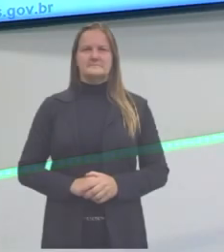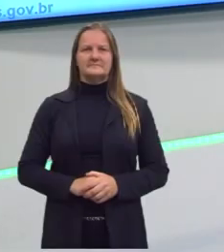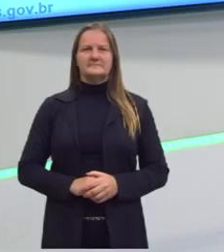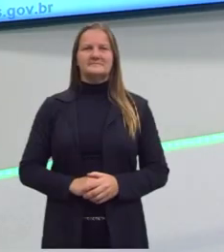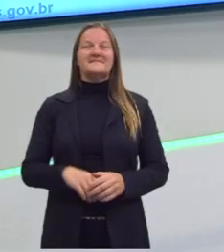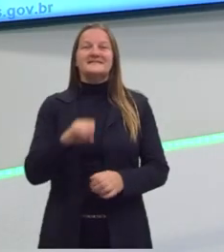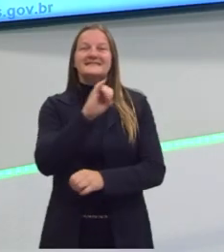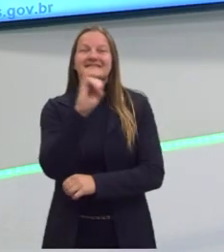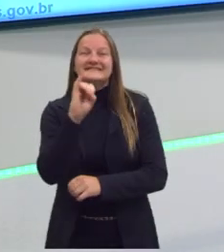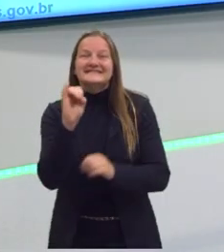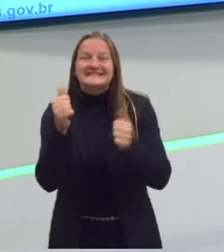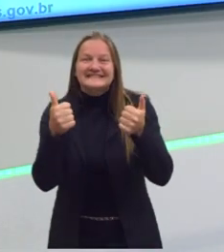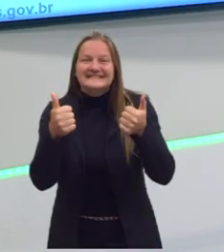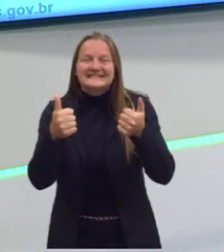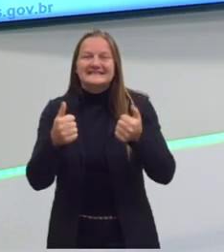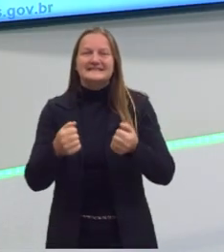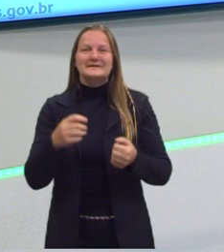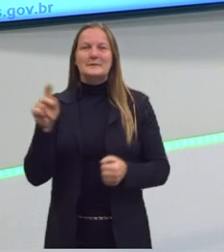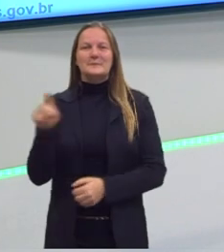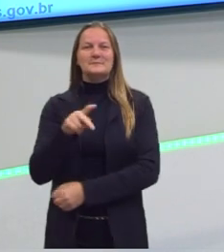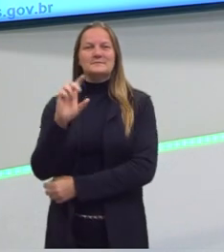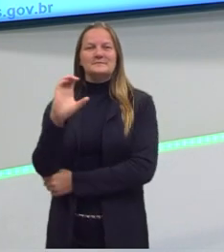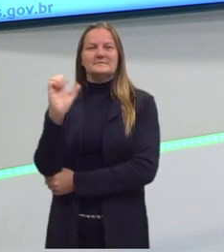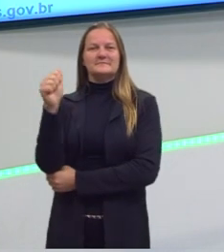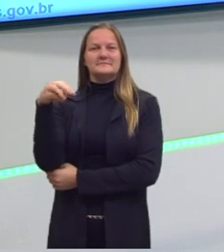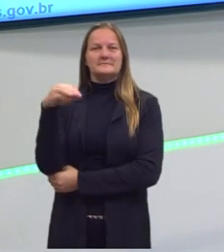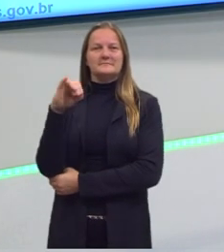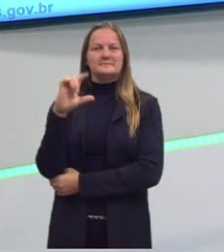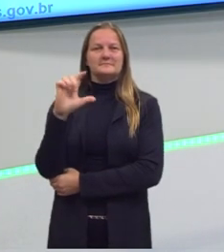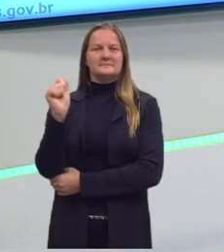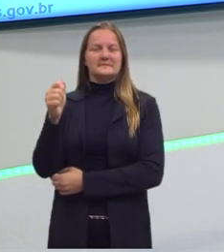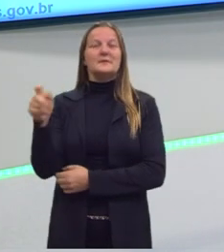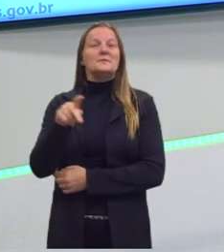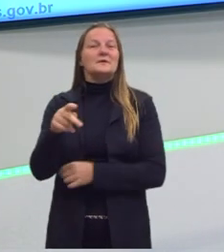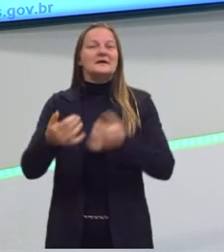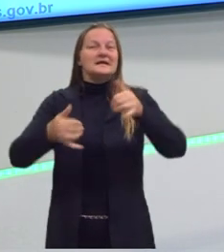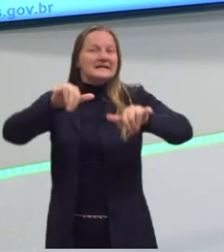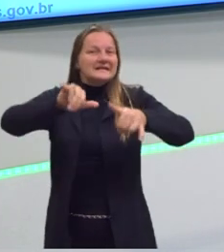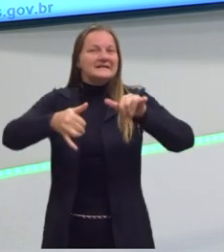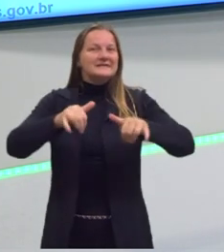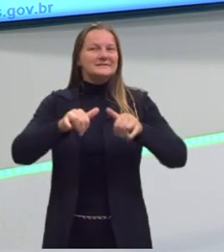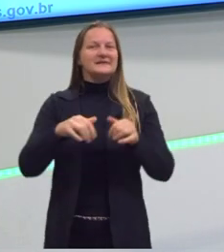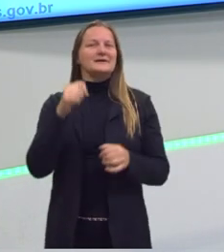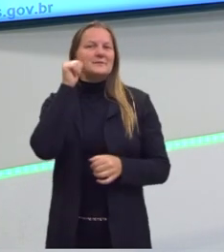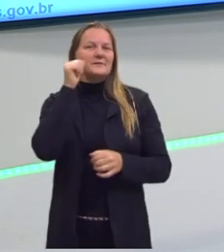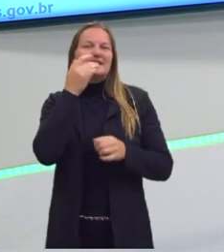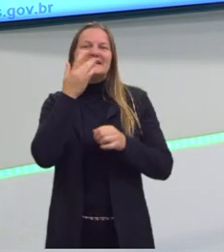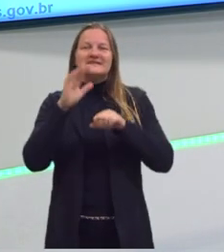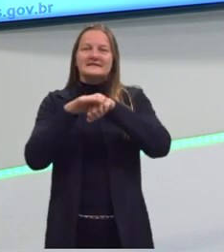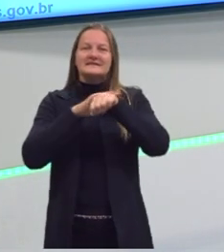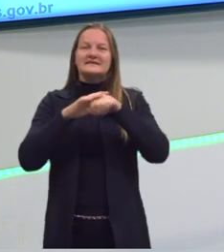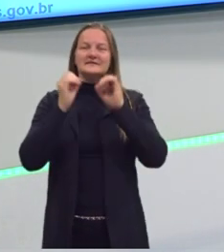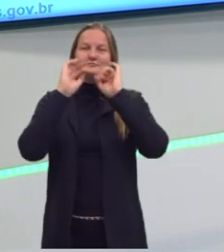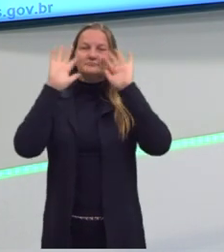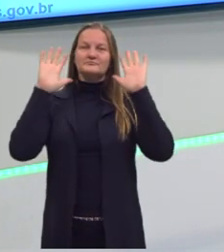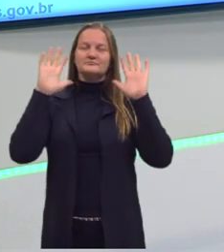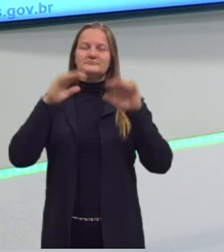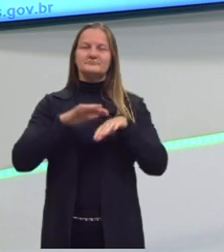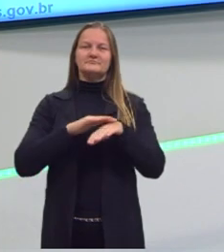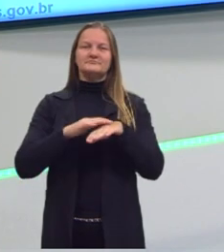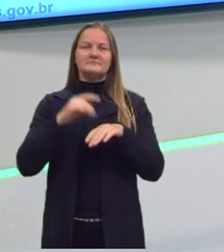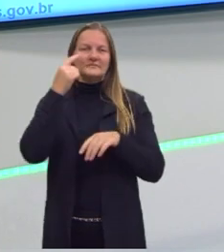Olá pessoal, eu sou a professora Camila Grandini, sou professora de química, sou uma mulher branca de pele clara,